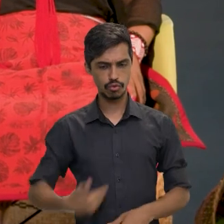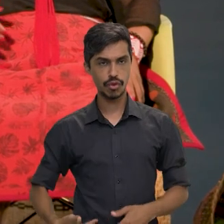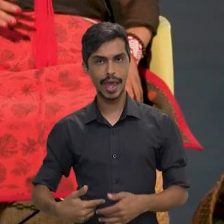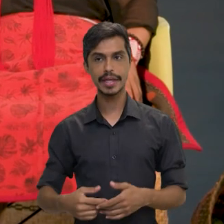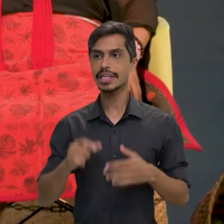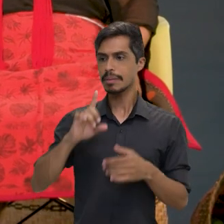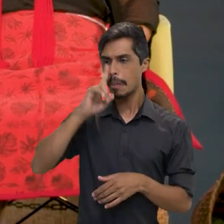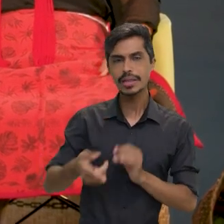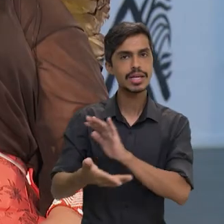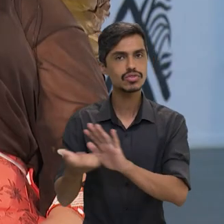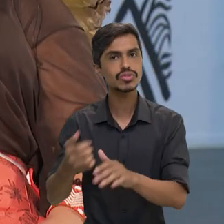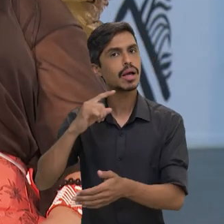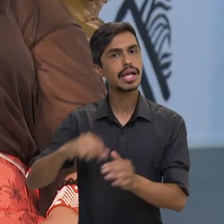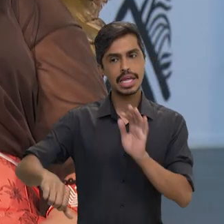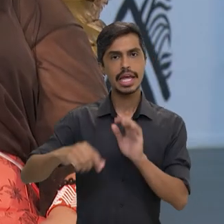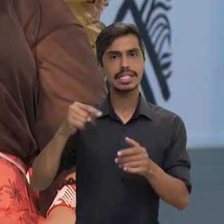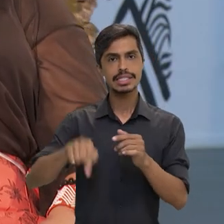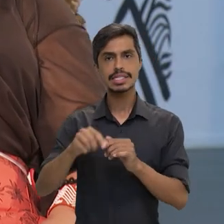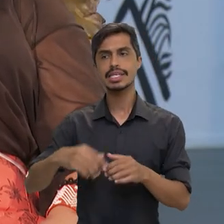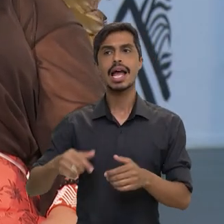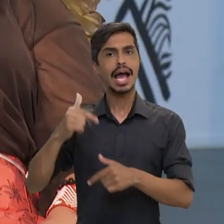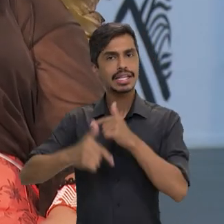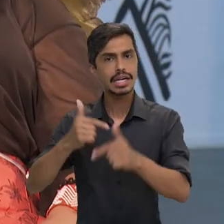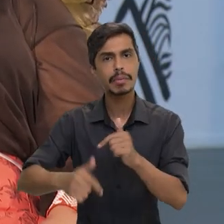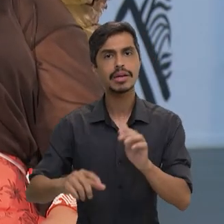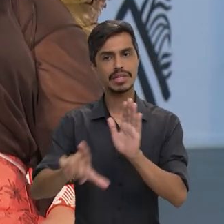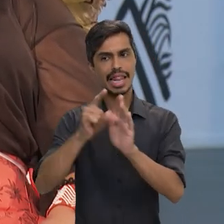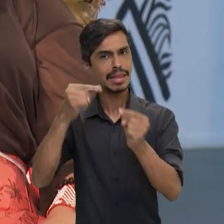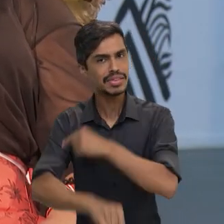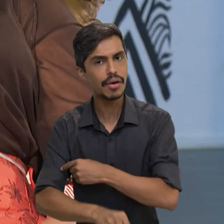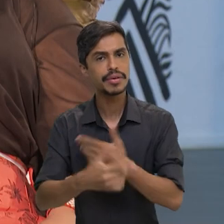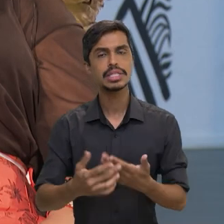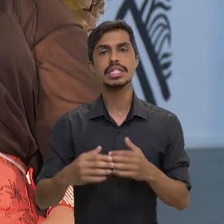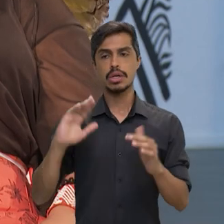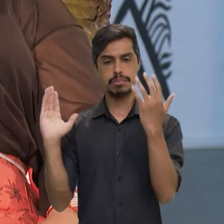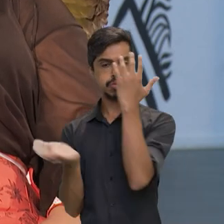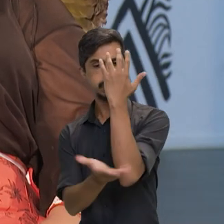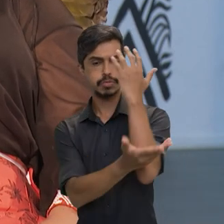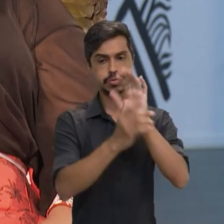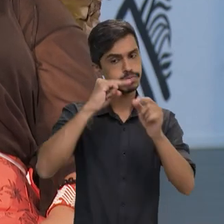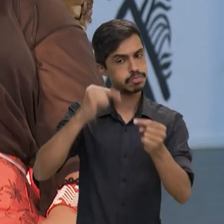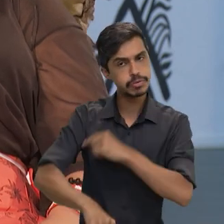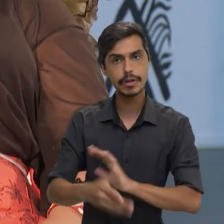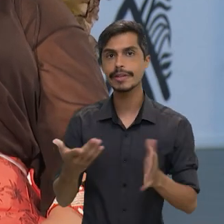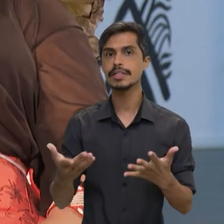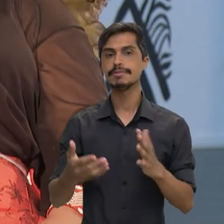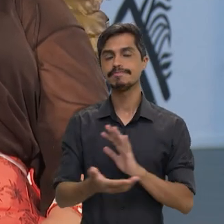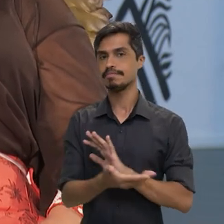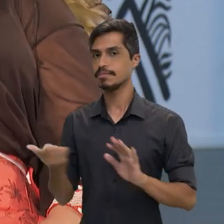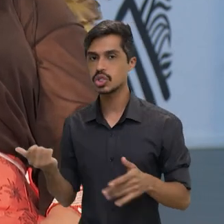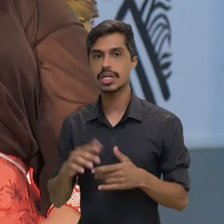de acabar com essas atividades ilícitas, né? Acabar com o desmatamento e garantir a proteção desses